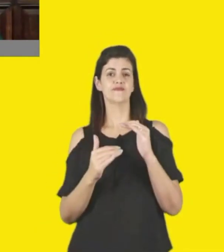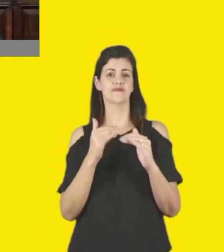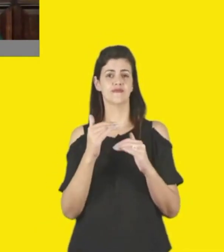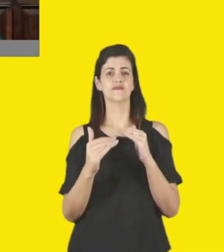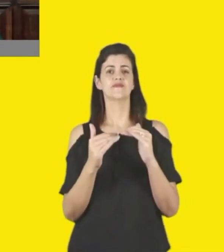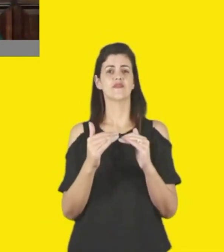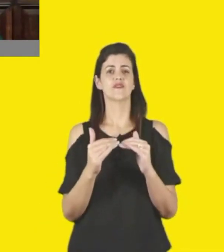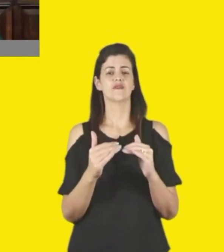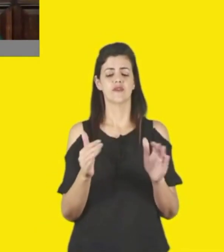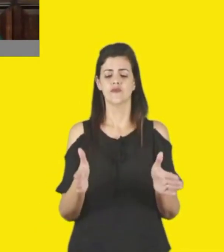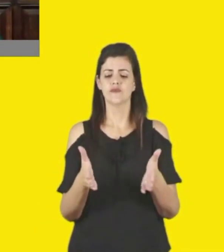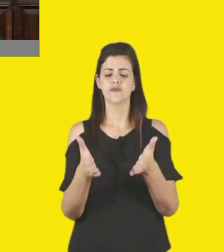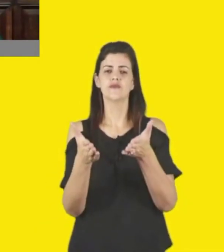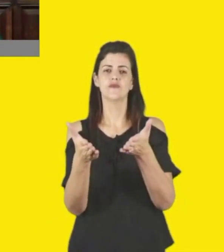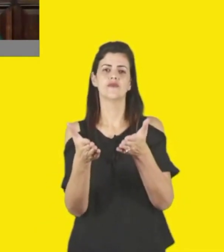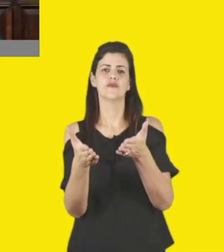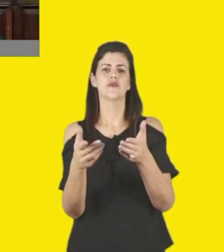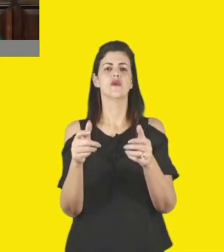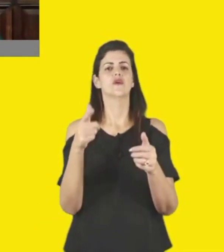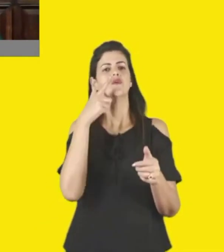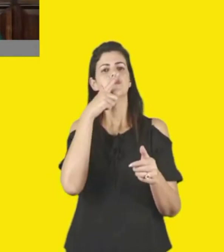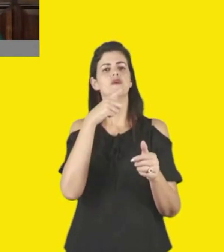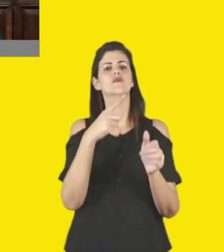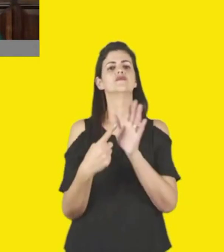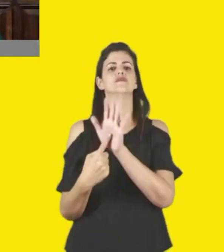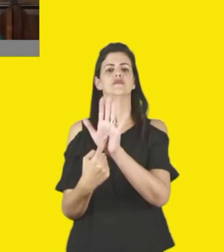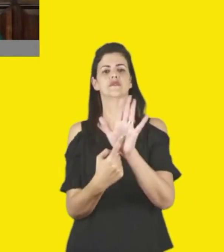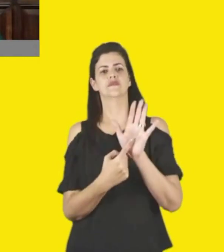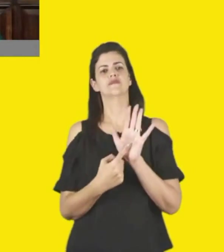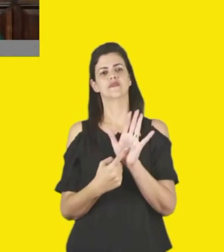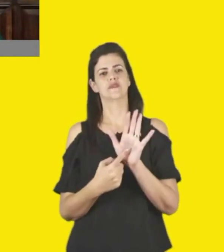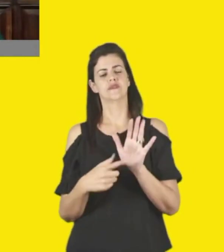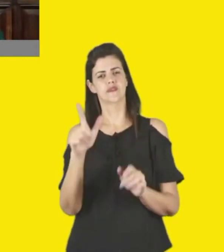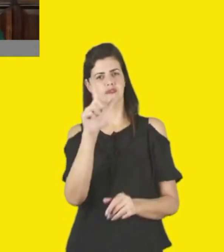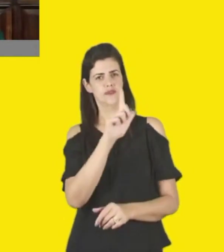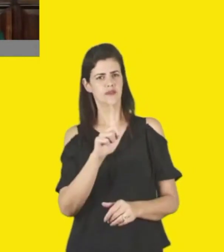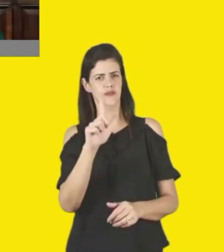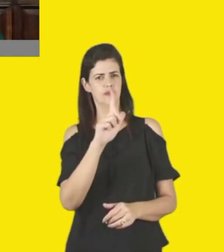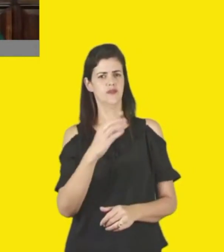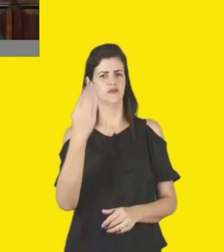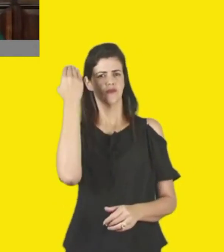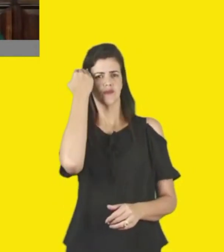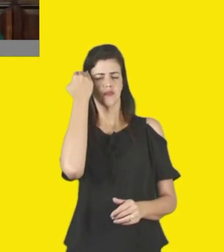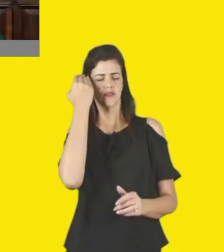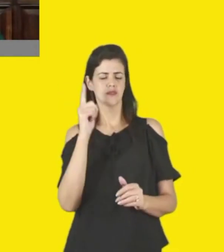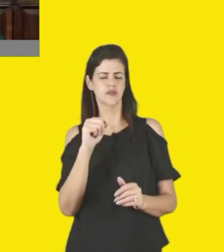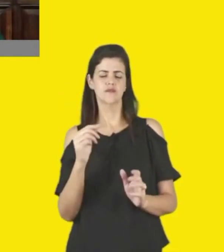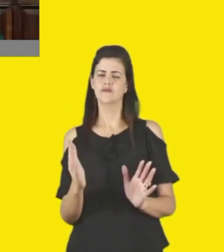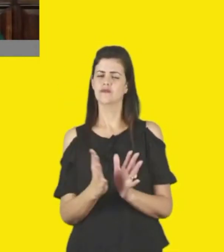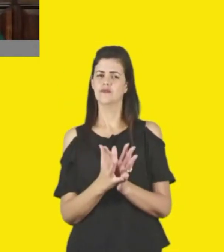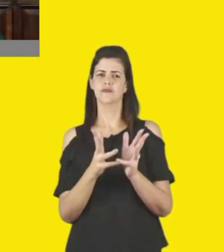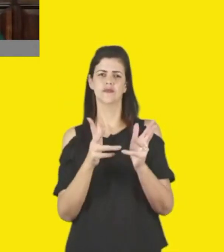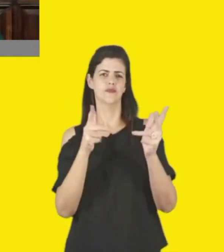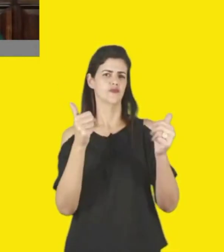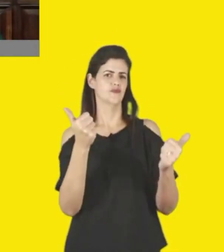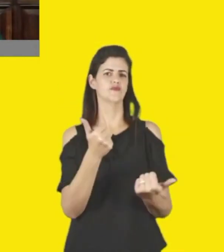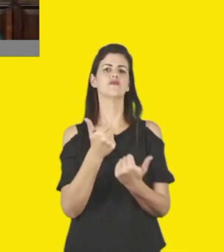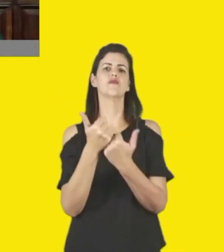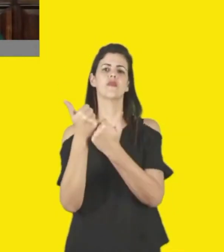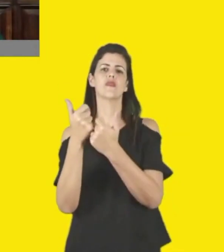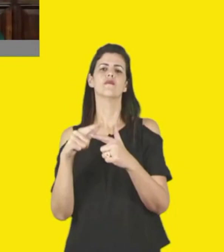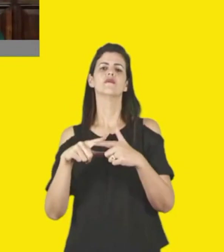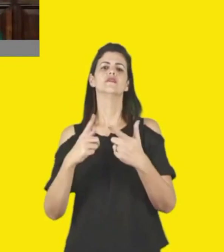mesmo, como que a gente faz para fomentar tudo isso, e, obviamente, o SESC é um bom parceiro, mas é um guarda-chuva muito do Estado,